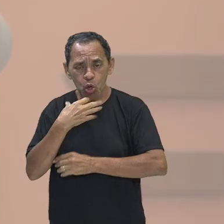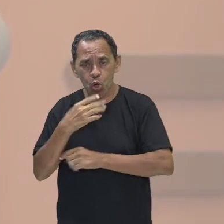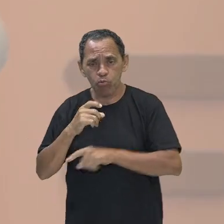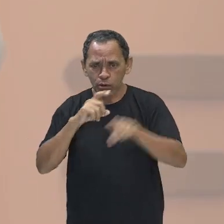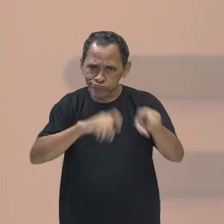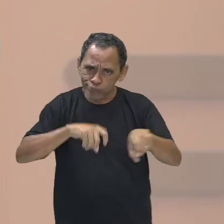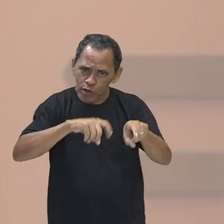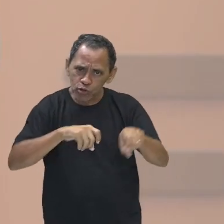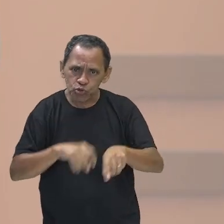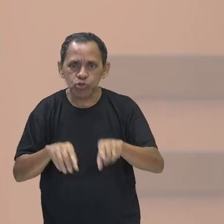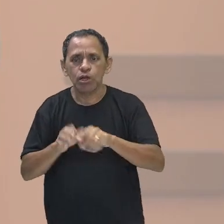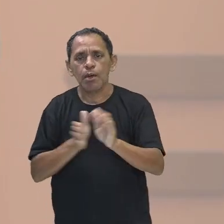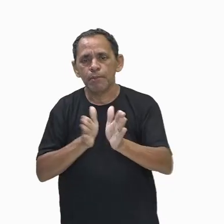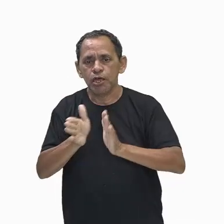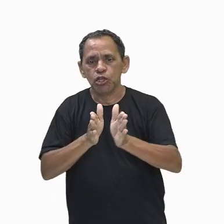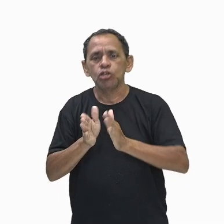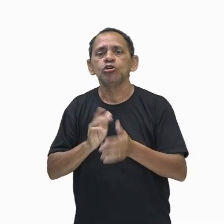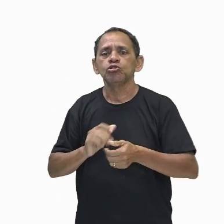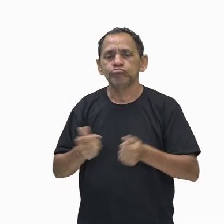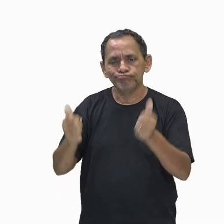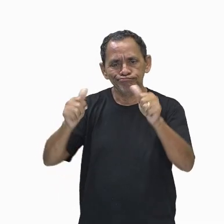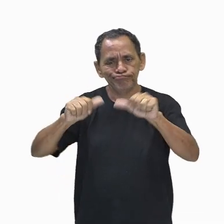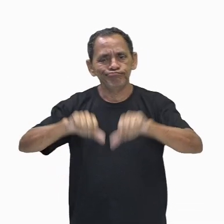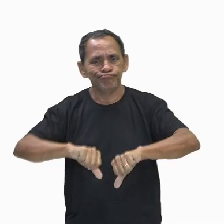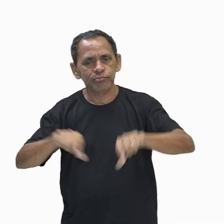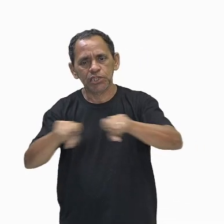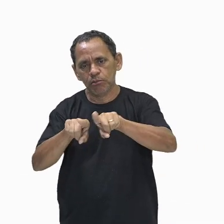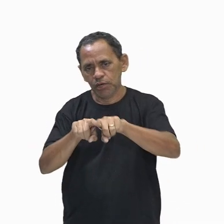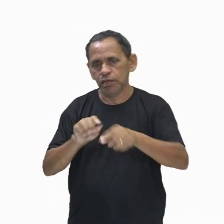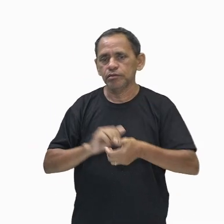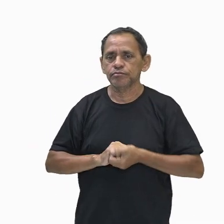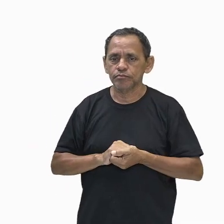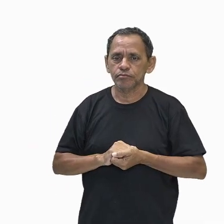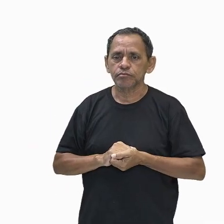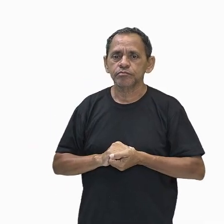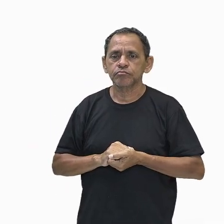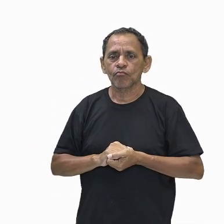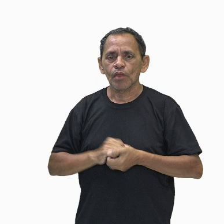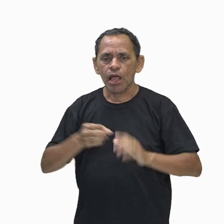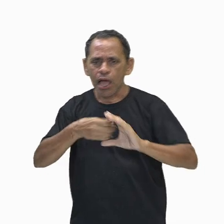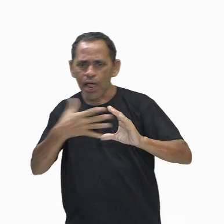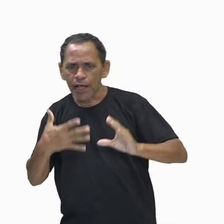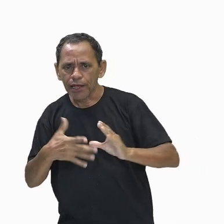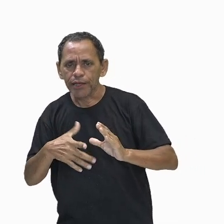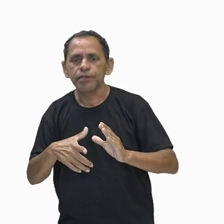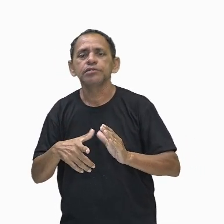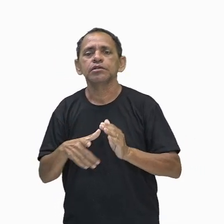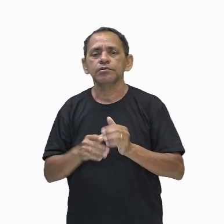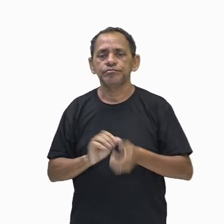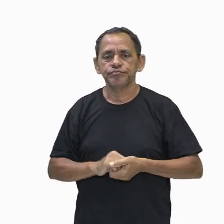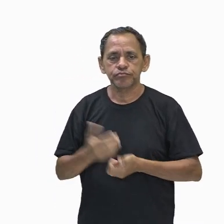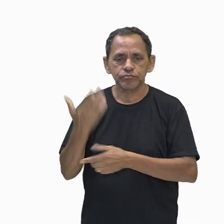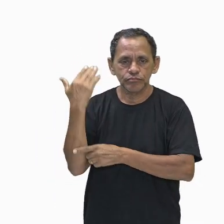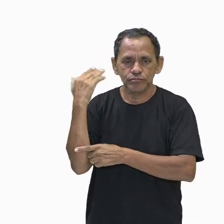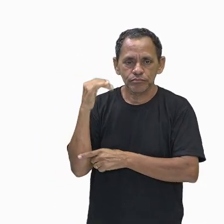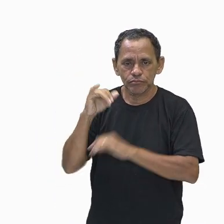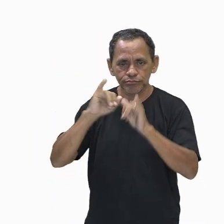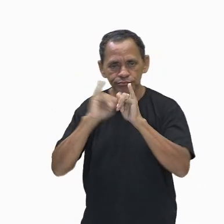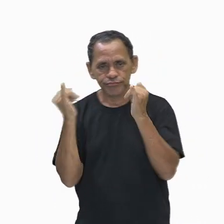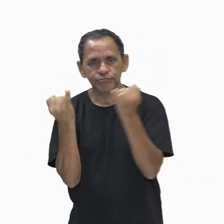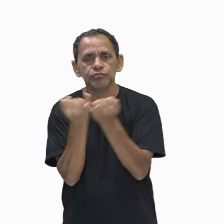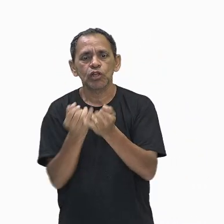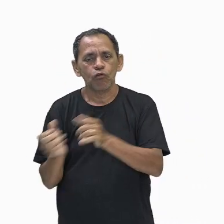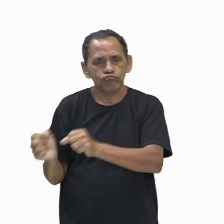nós temos, então, períodos de crise, ok? Vamos ver, então, algumas características do Antigo Império. Fortalecimento, então, do poder do faraó,